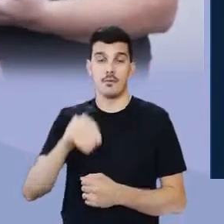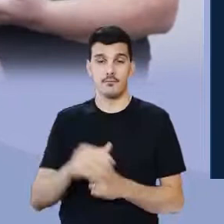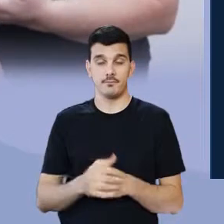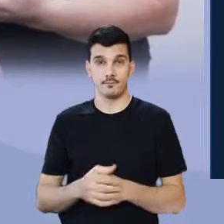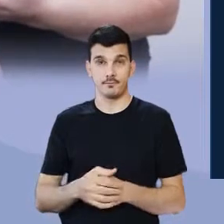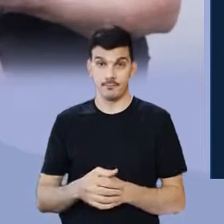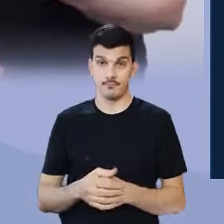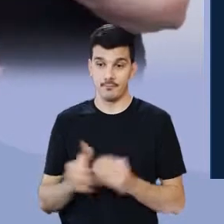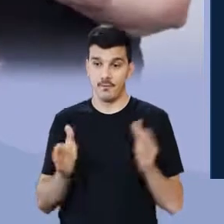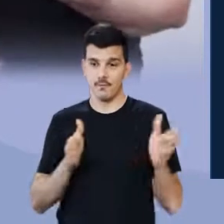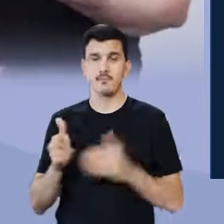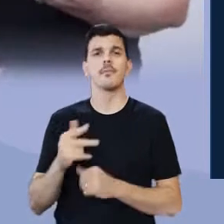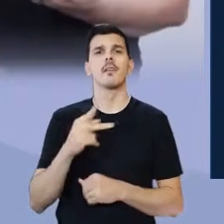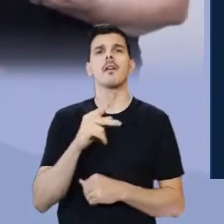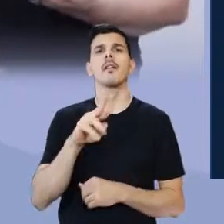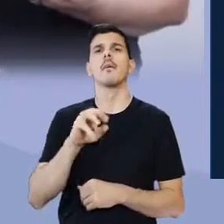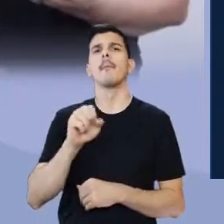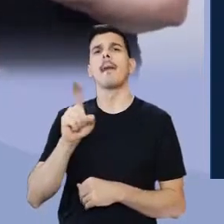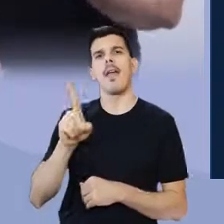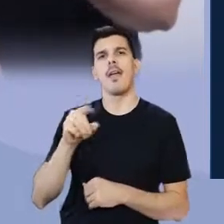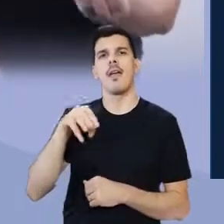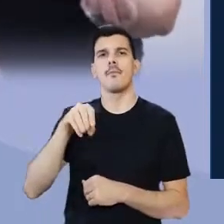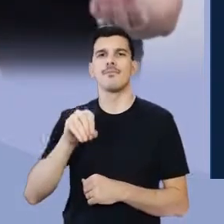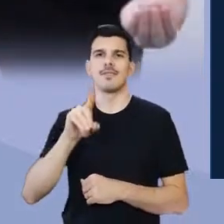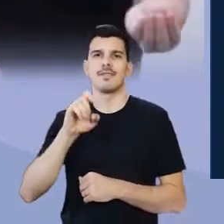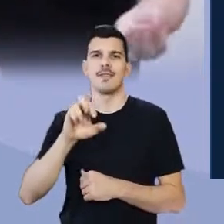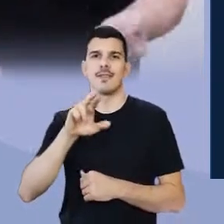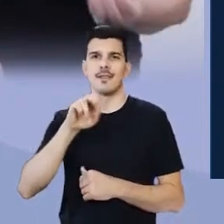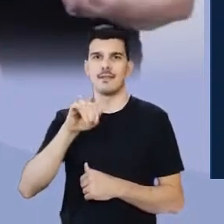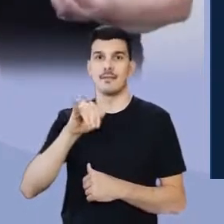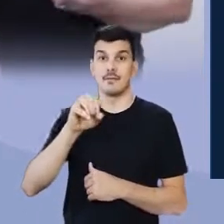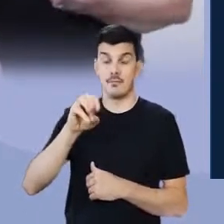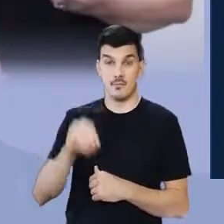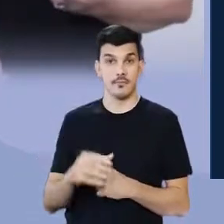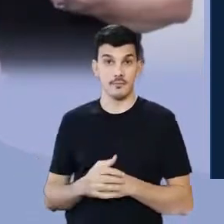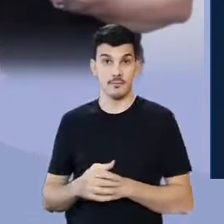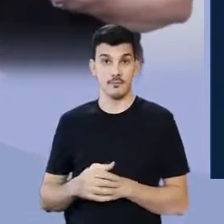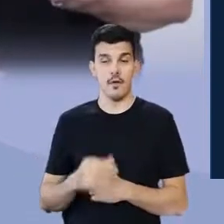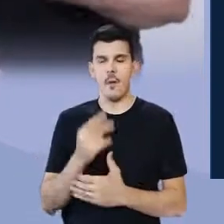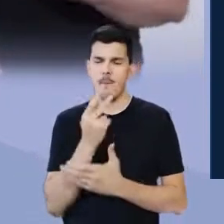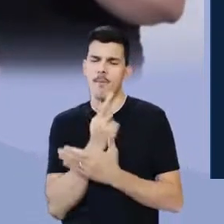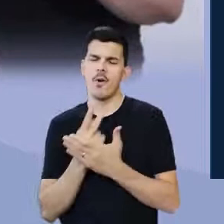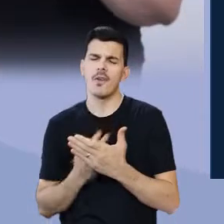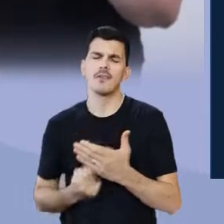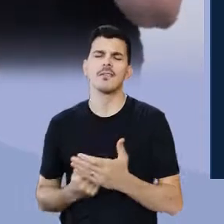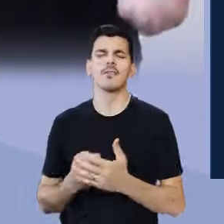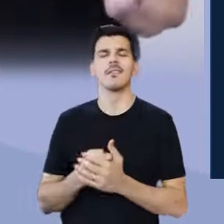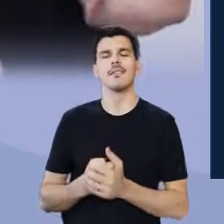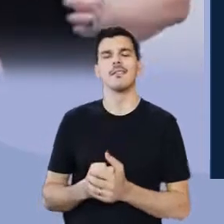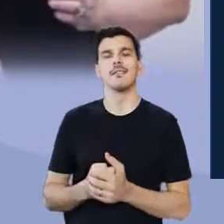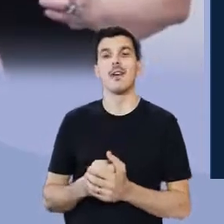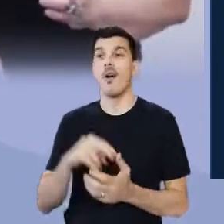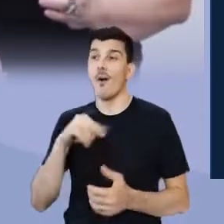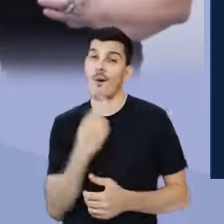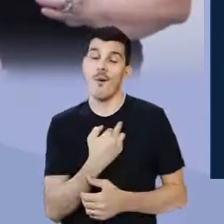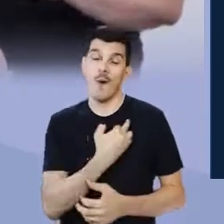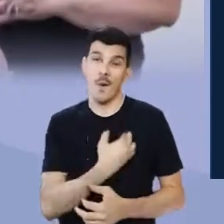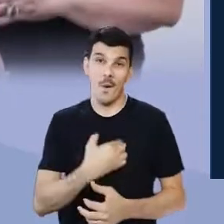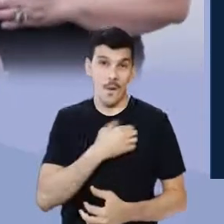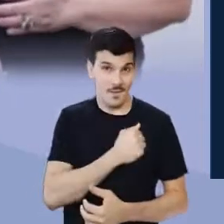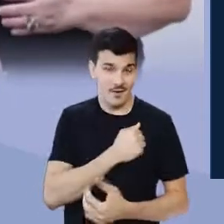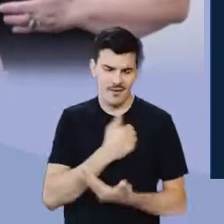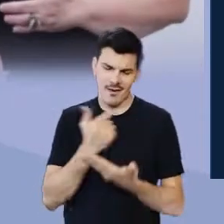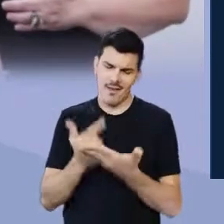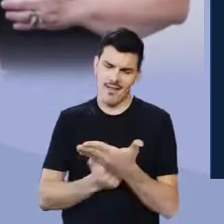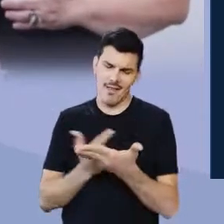-modernismo, o eu mais amei? Poesias de Augusto dos Anjos? Ou um bom romance, um